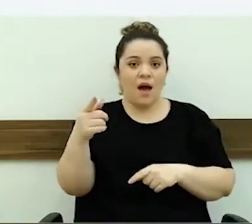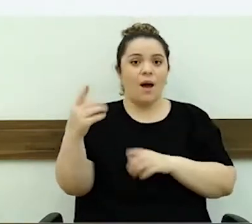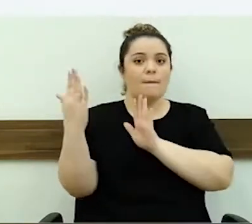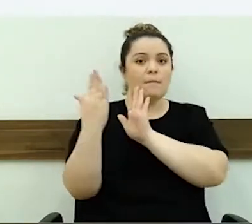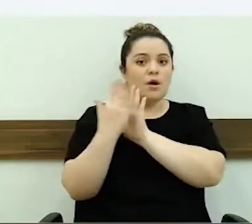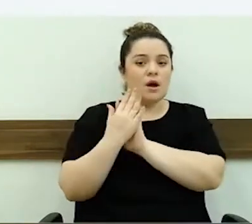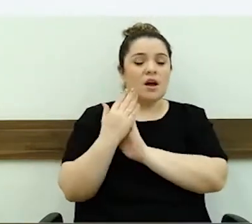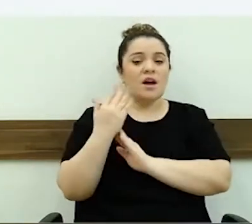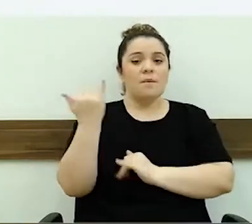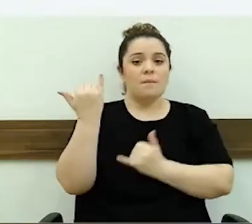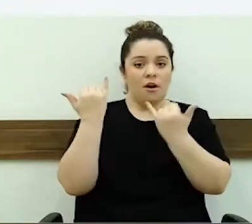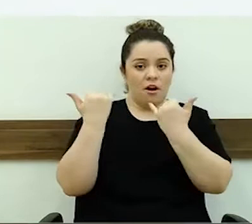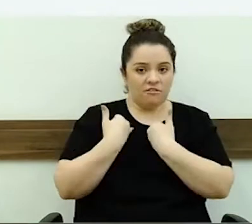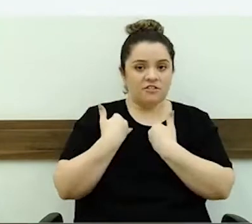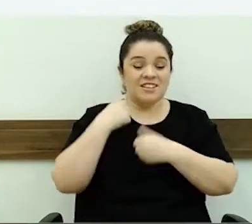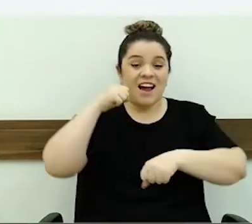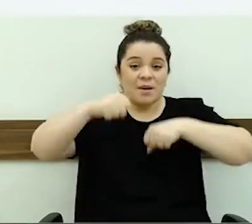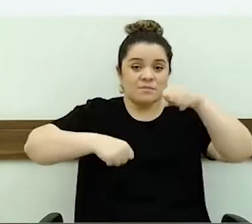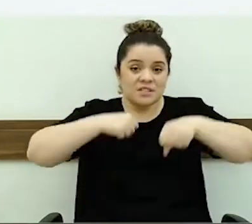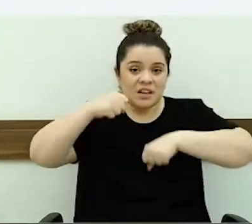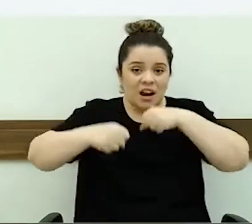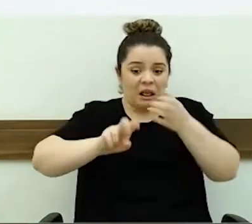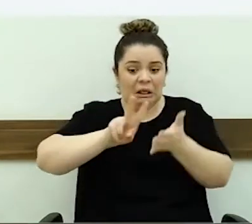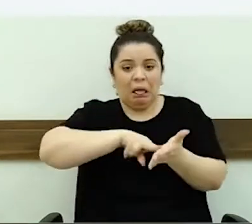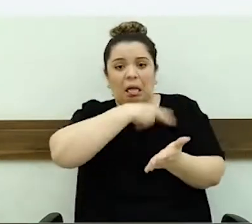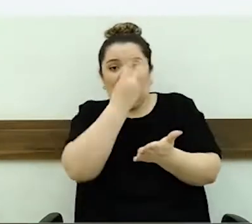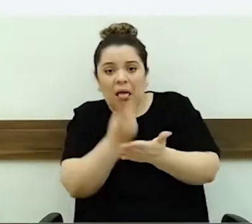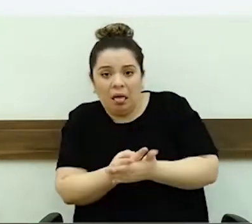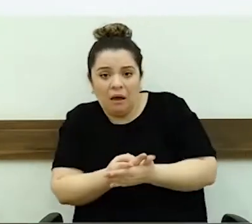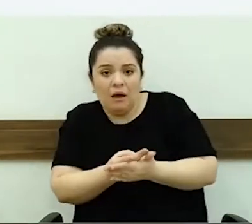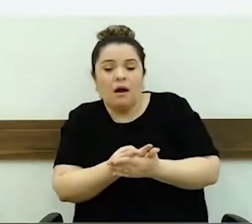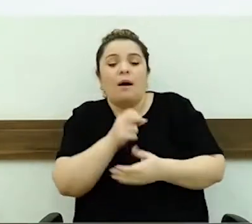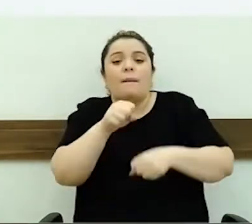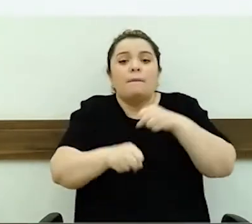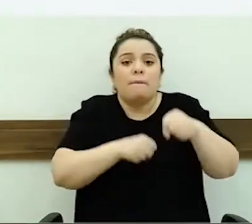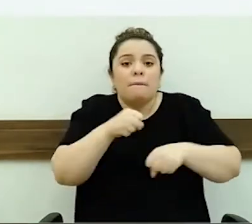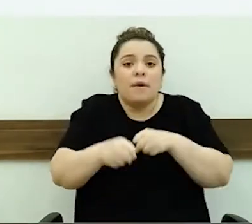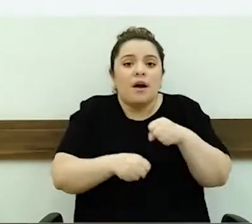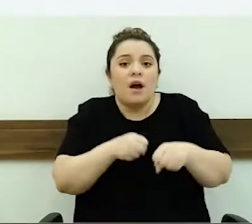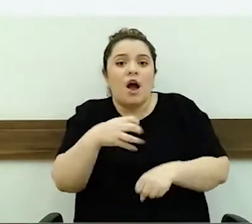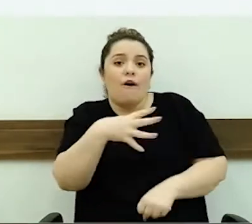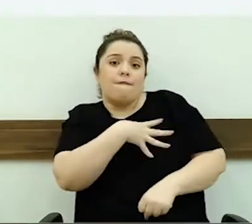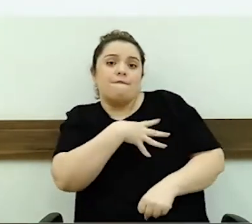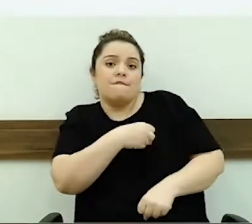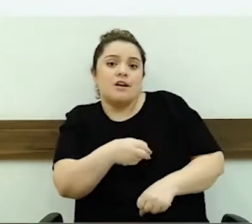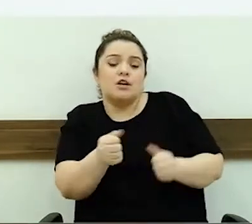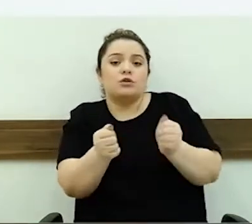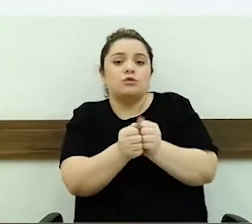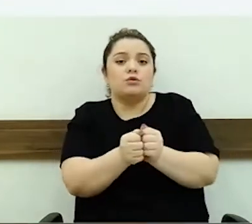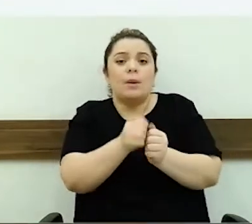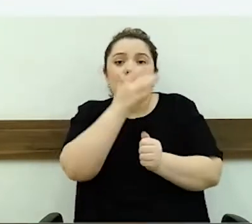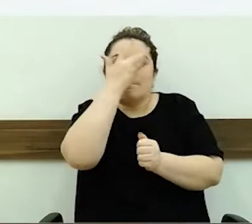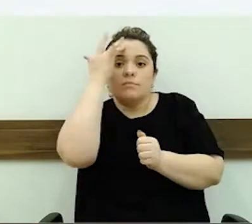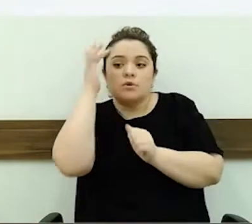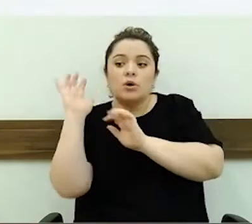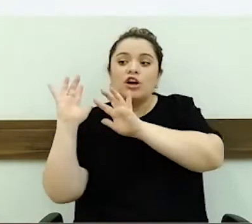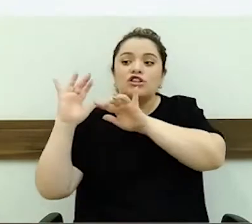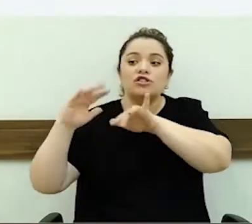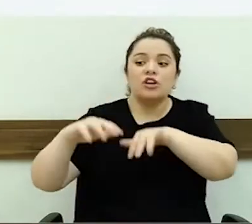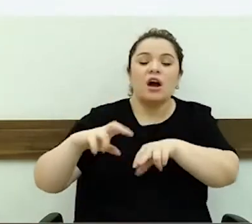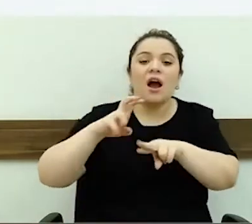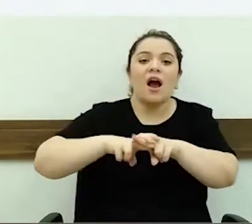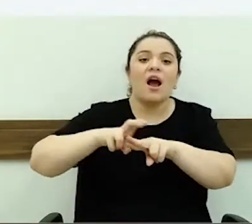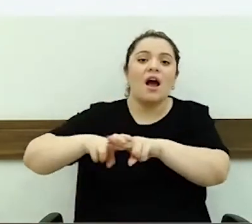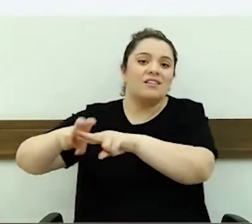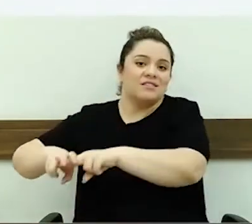acabou caindo de bicicleta com o filhinho dela, ela estava pedalando, e o pessoal estava chegando com as cadeiras e trancaram ela, e ela